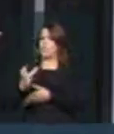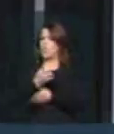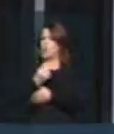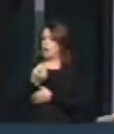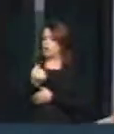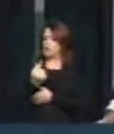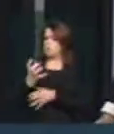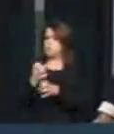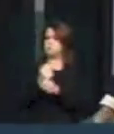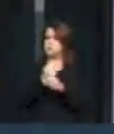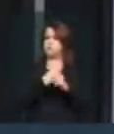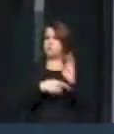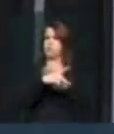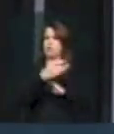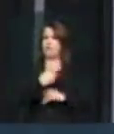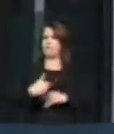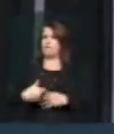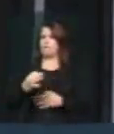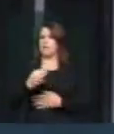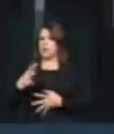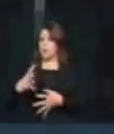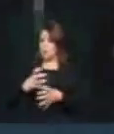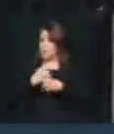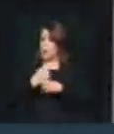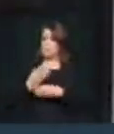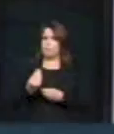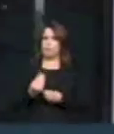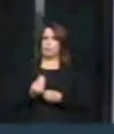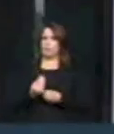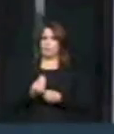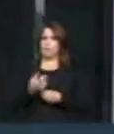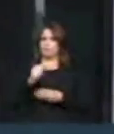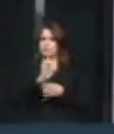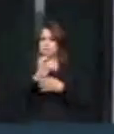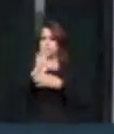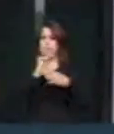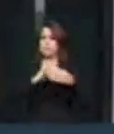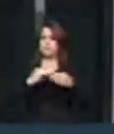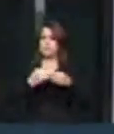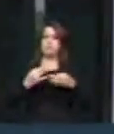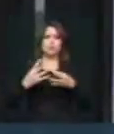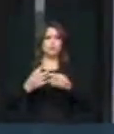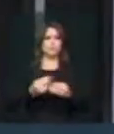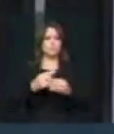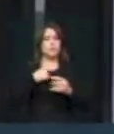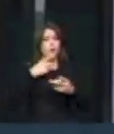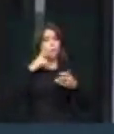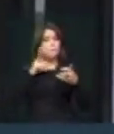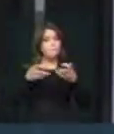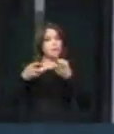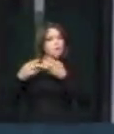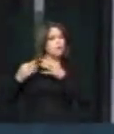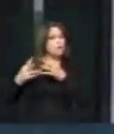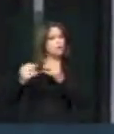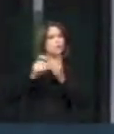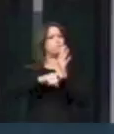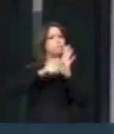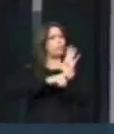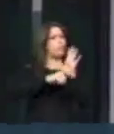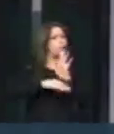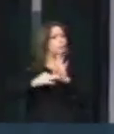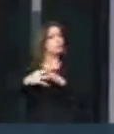injustiça tributária precisa ser corrigida observando-se todos os tributos. Tributos que